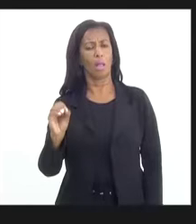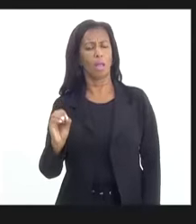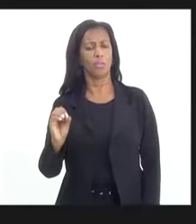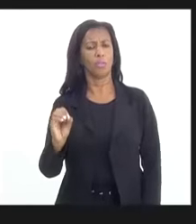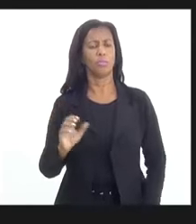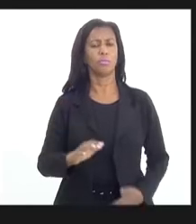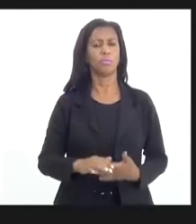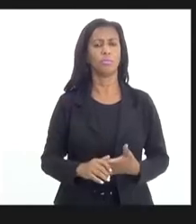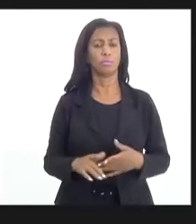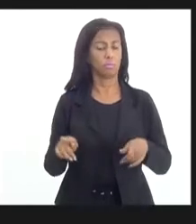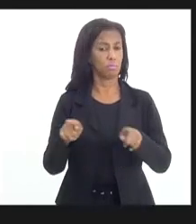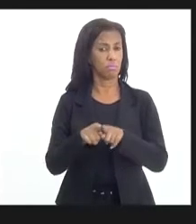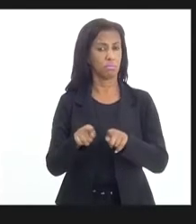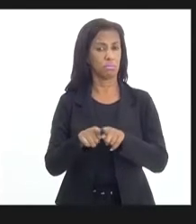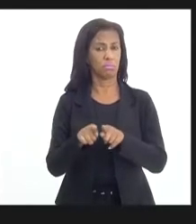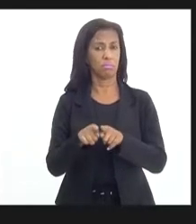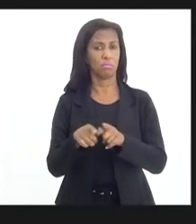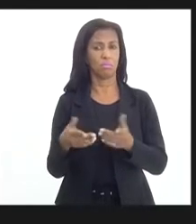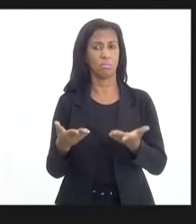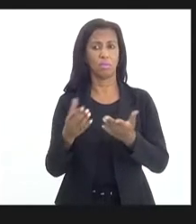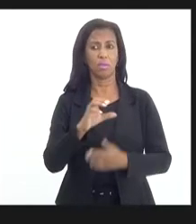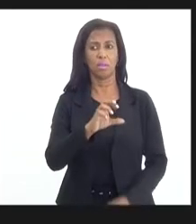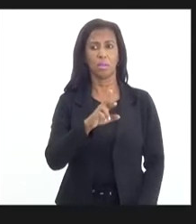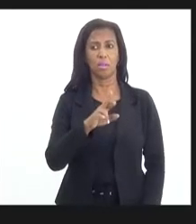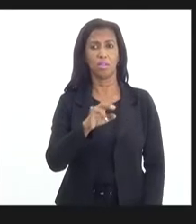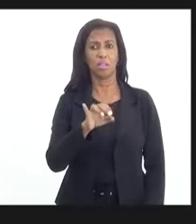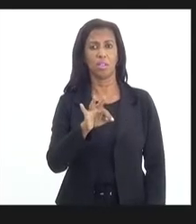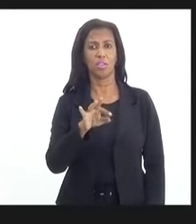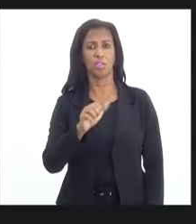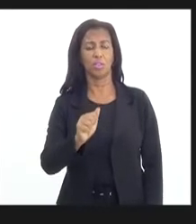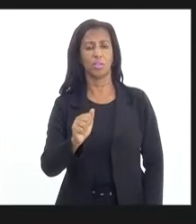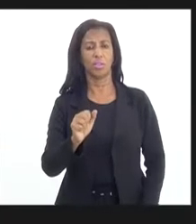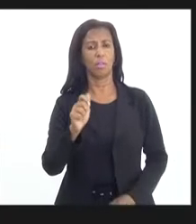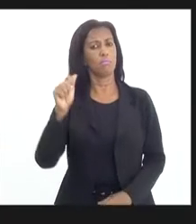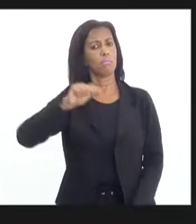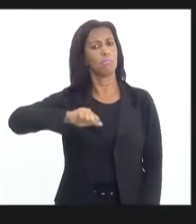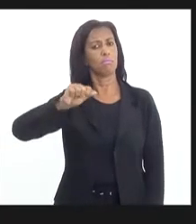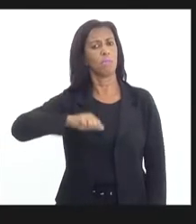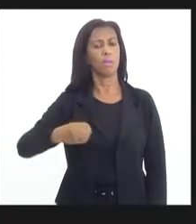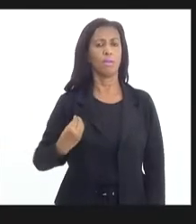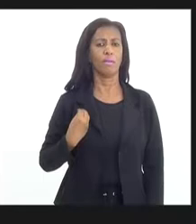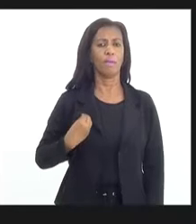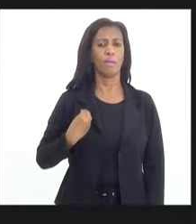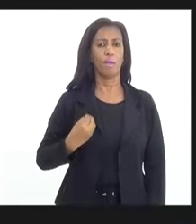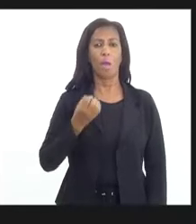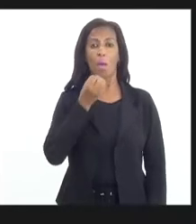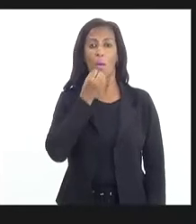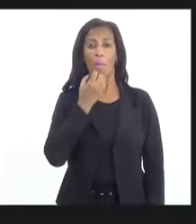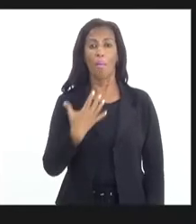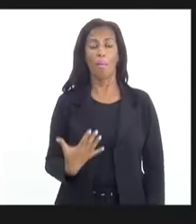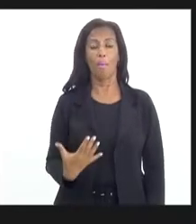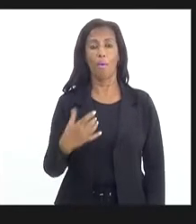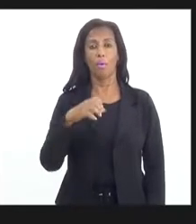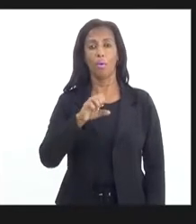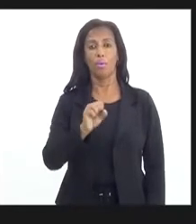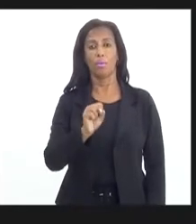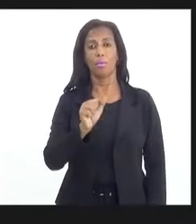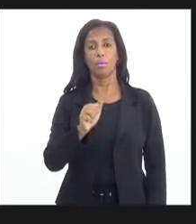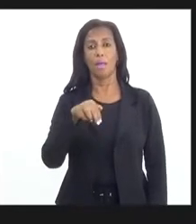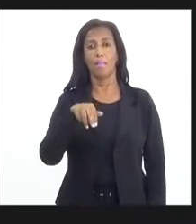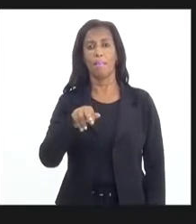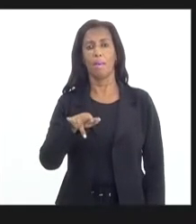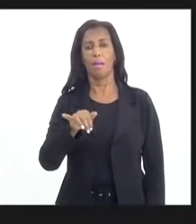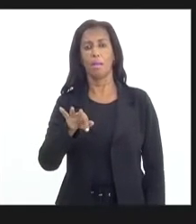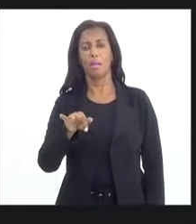e também da senhora Cristina Figueroa, da Associação da Vida Casa do Bom Samaritano. Estão conosco também